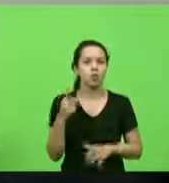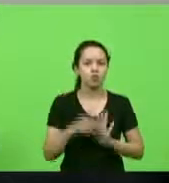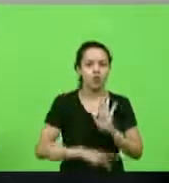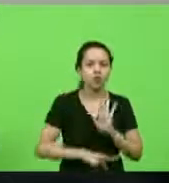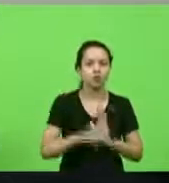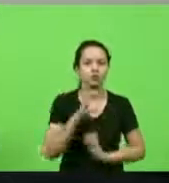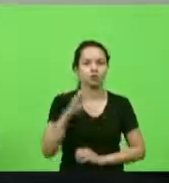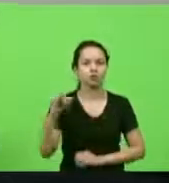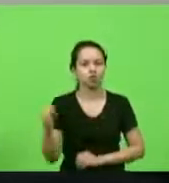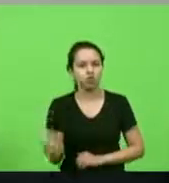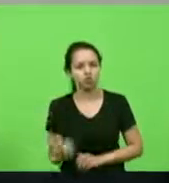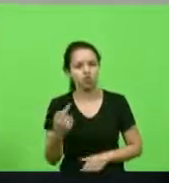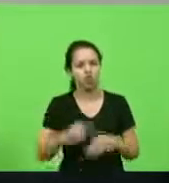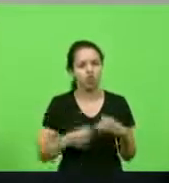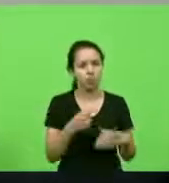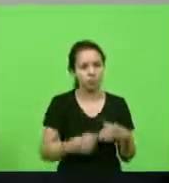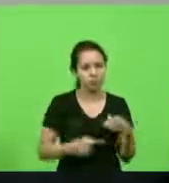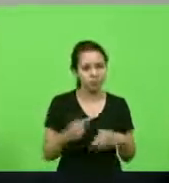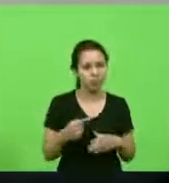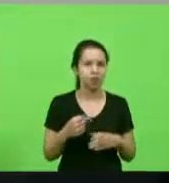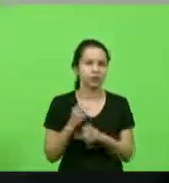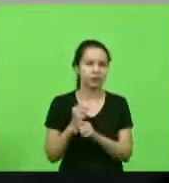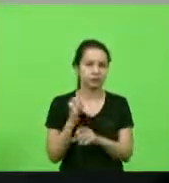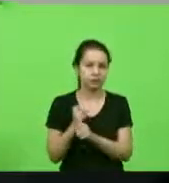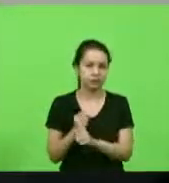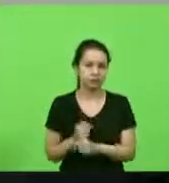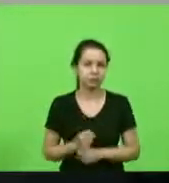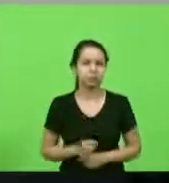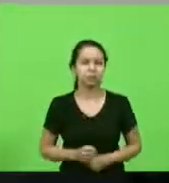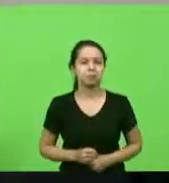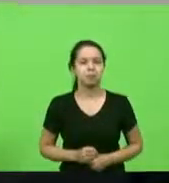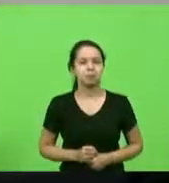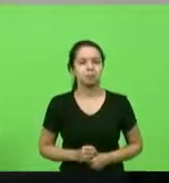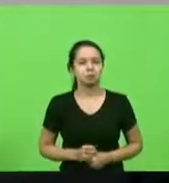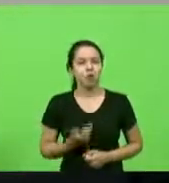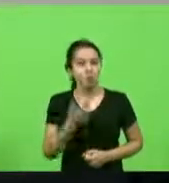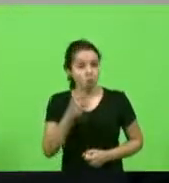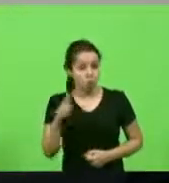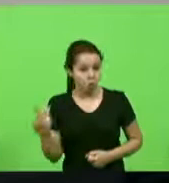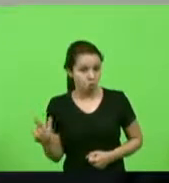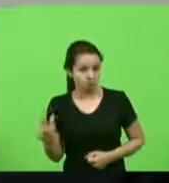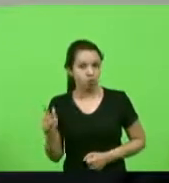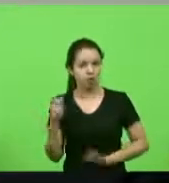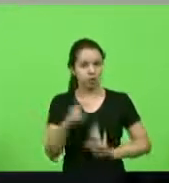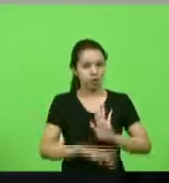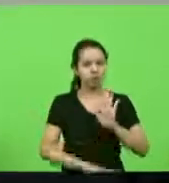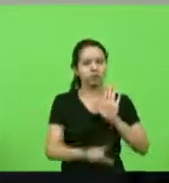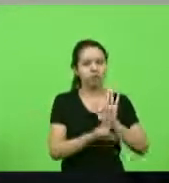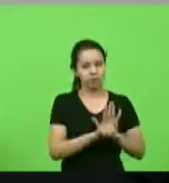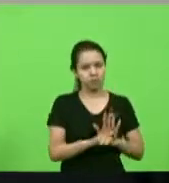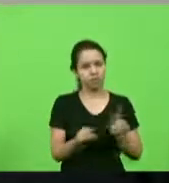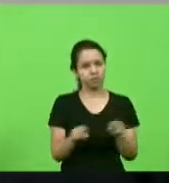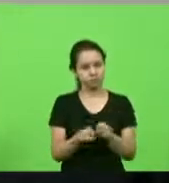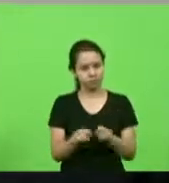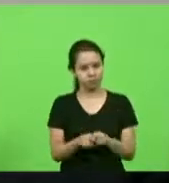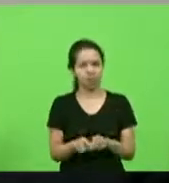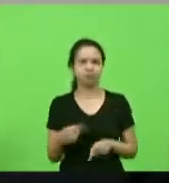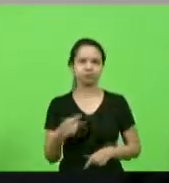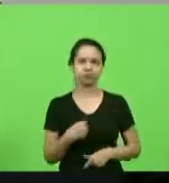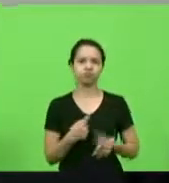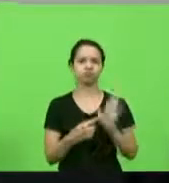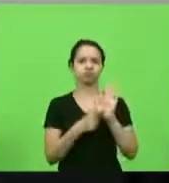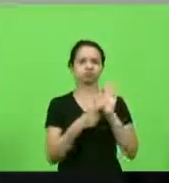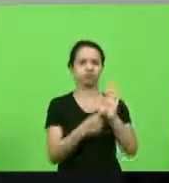comissão de finanças presidente tem um outro projeto de lei que eu apresentei e que eu peço